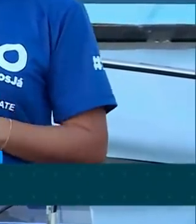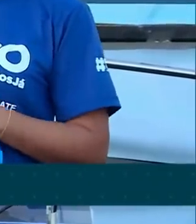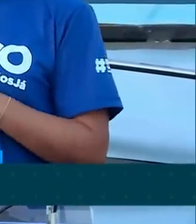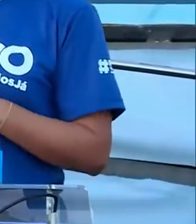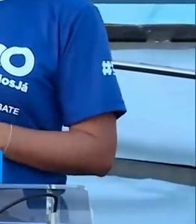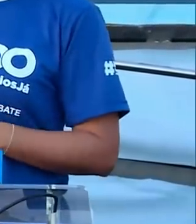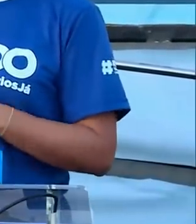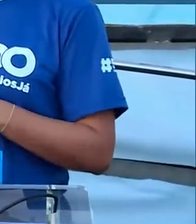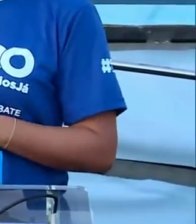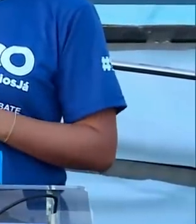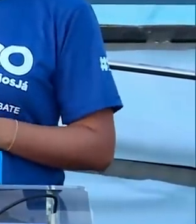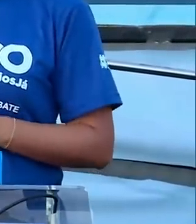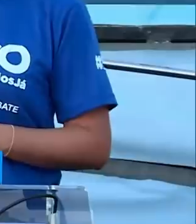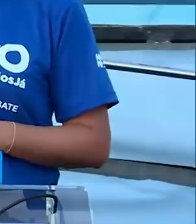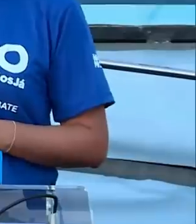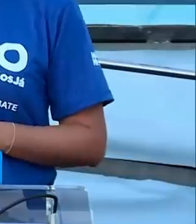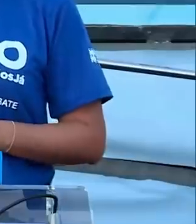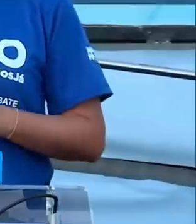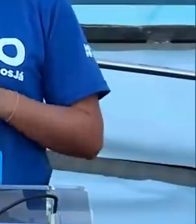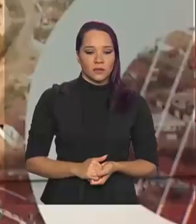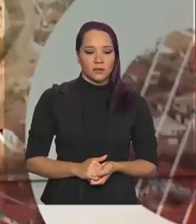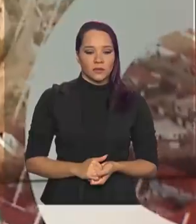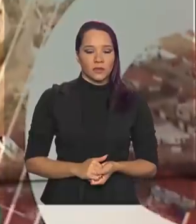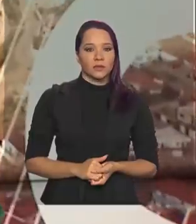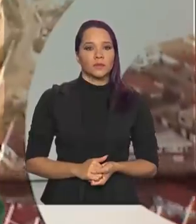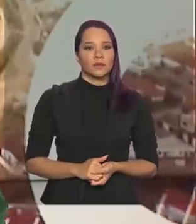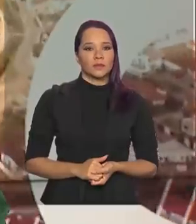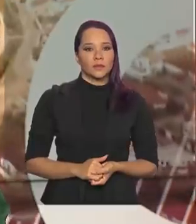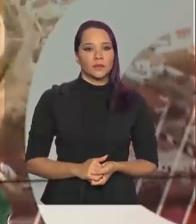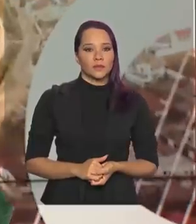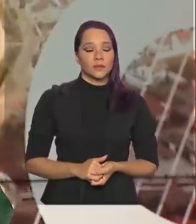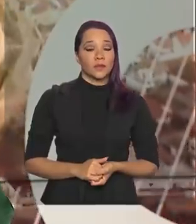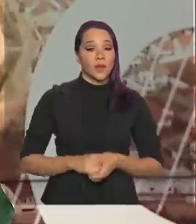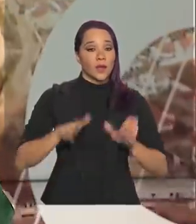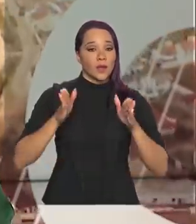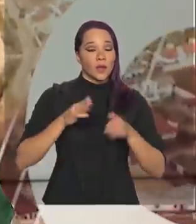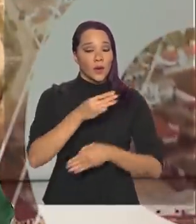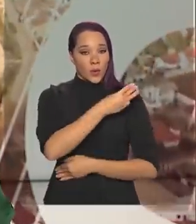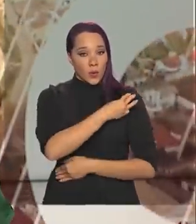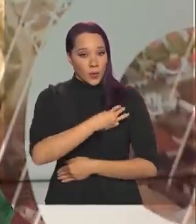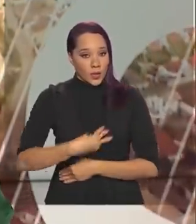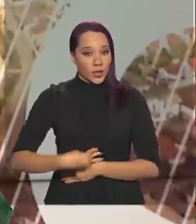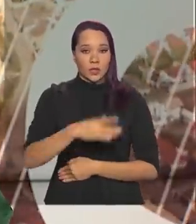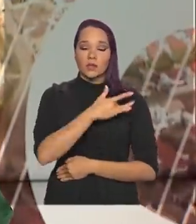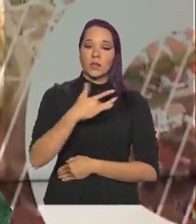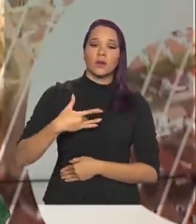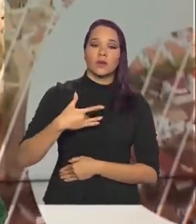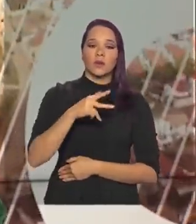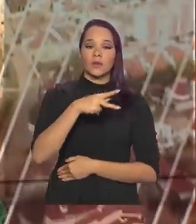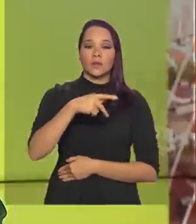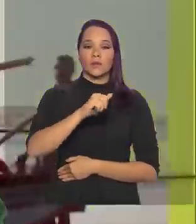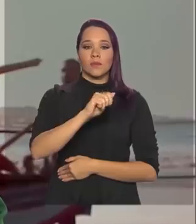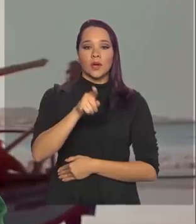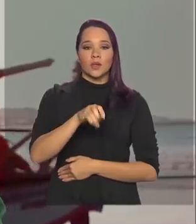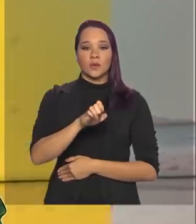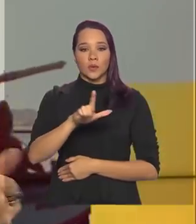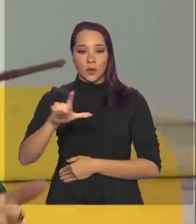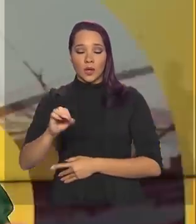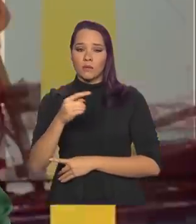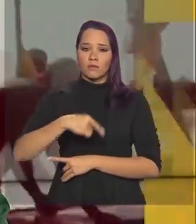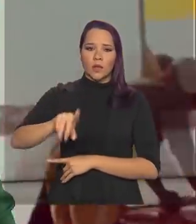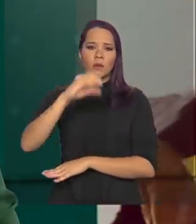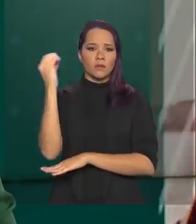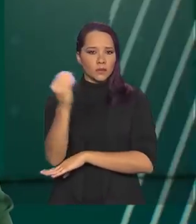sairemos muito mais fortes dessa pandemia. O ministro interino da Saúde, Eduardo Pazuello, esteve em Porto